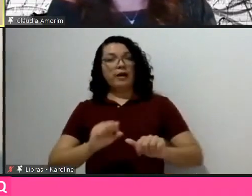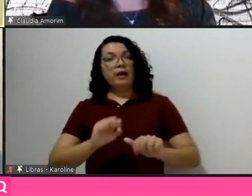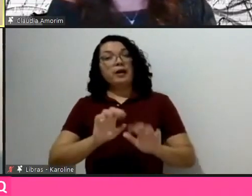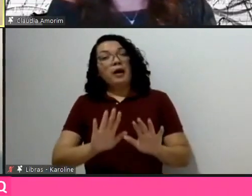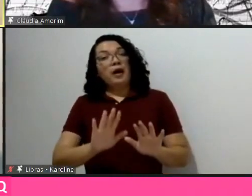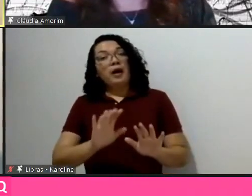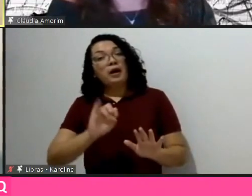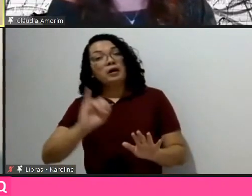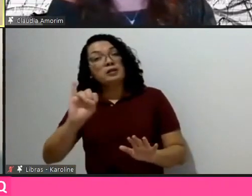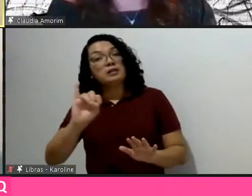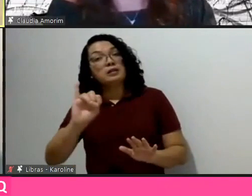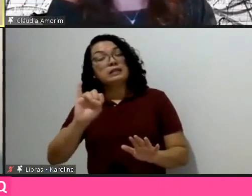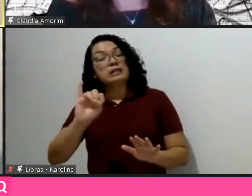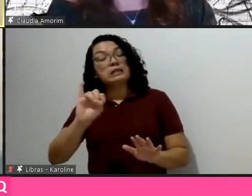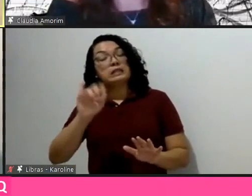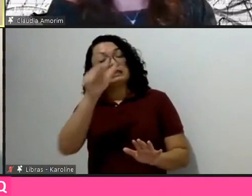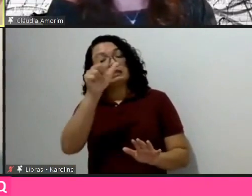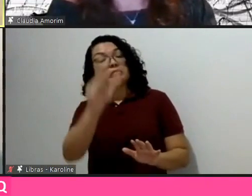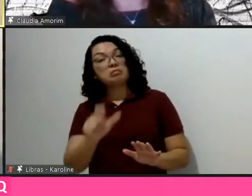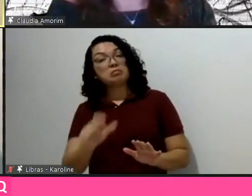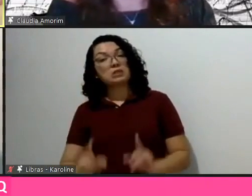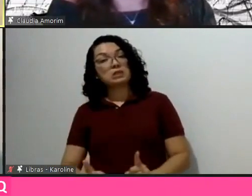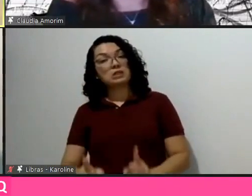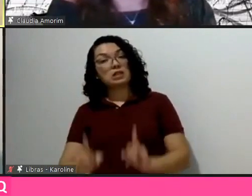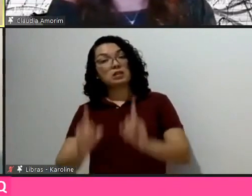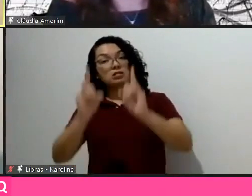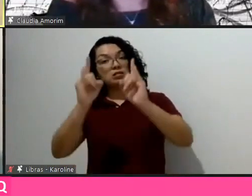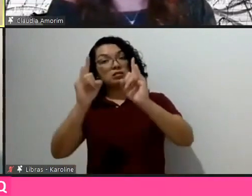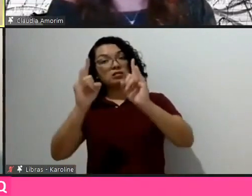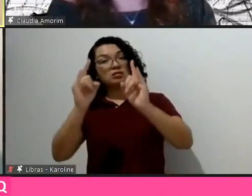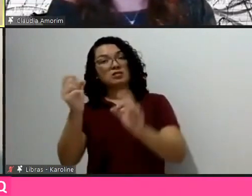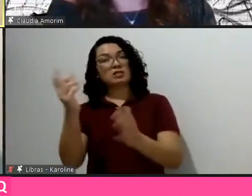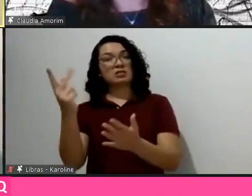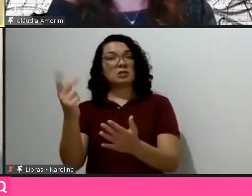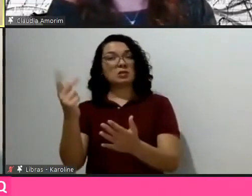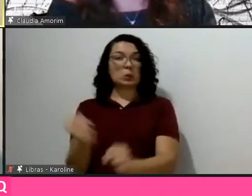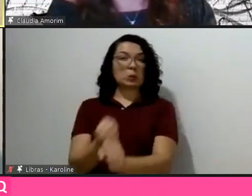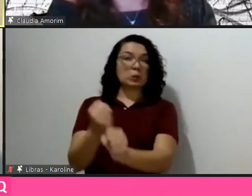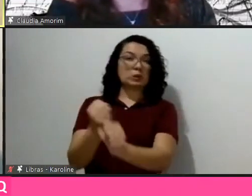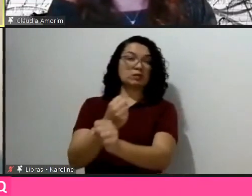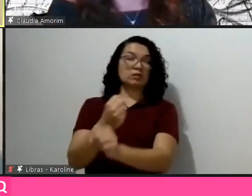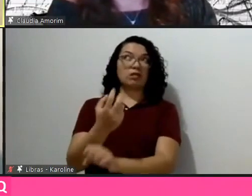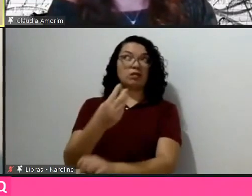a gente está falando de patrimônio histórico, que ele aconteceu há 300, 500 anos atrás,